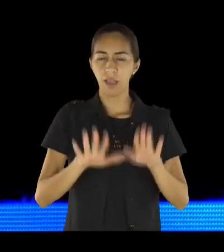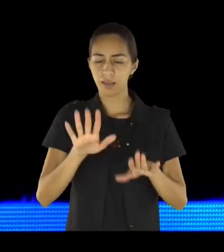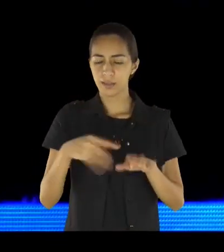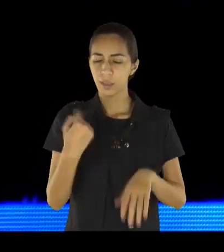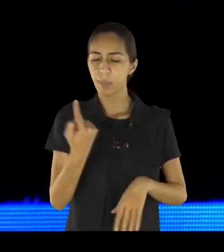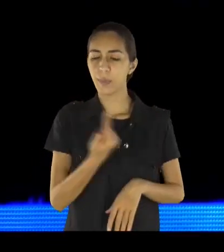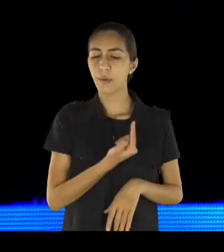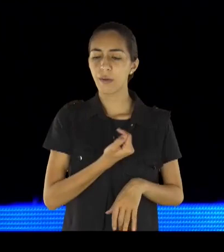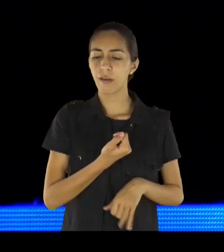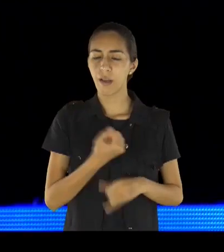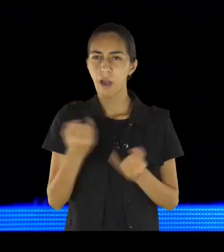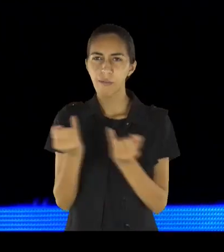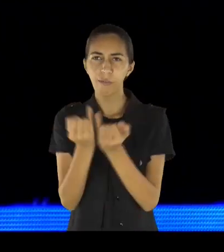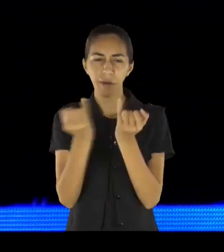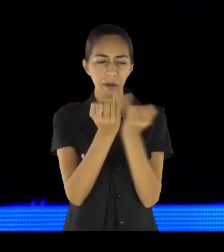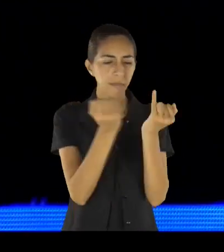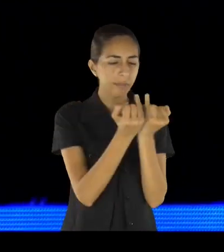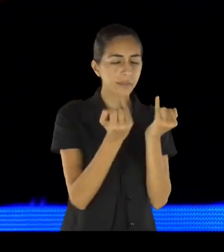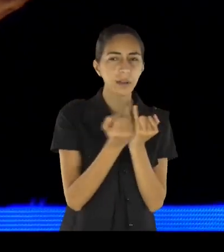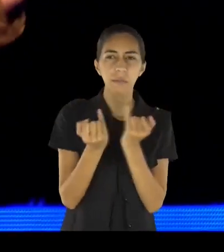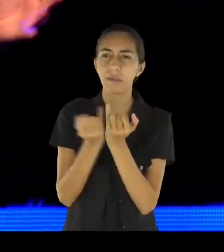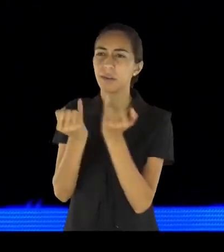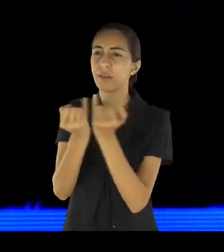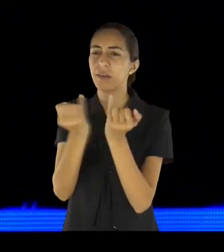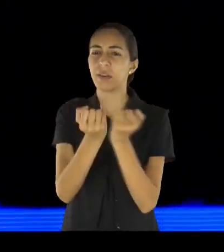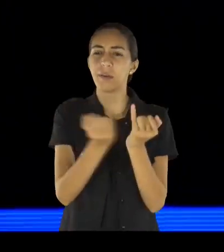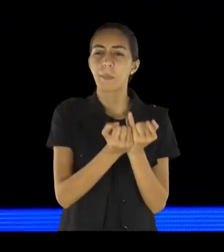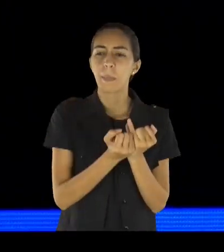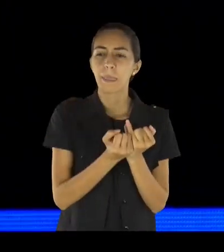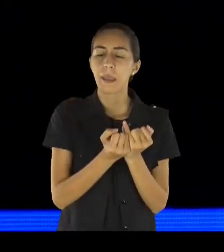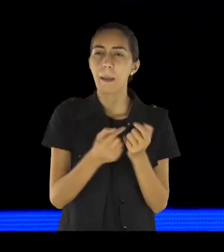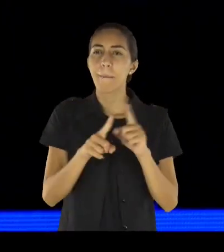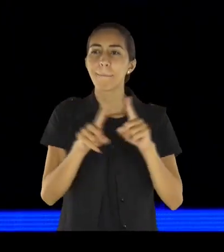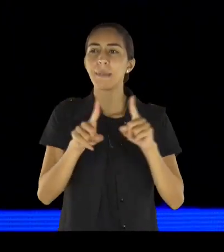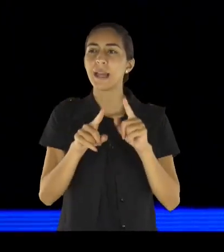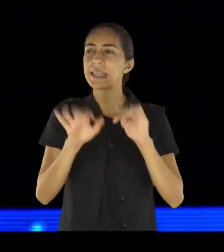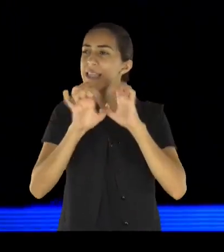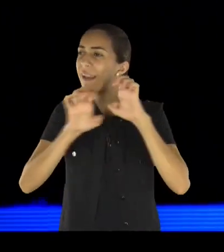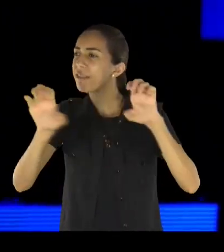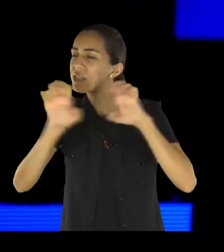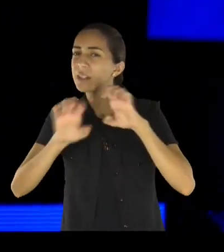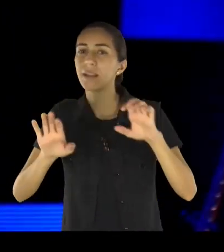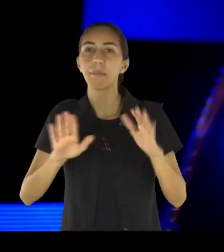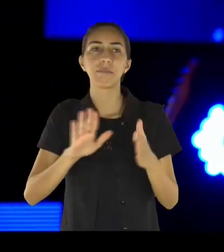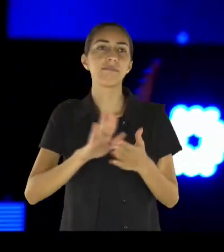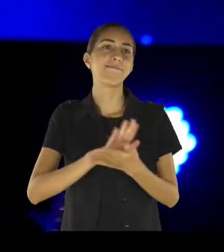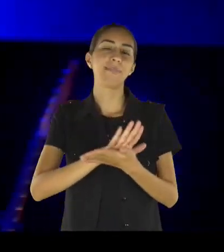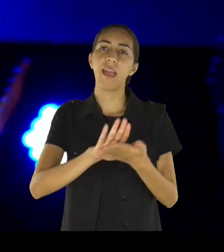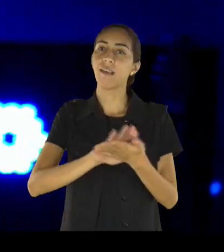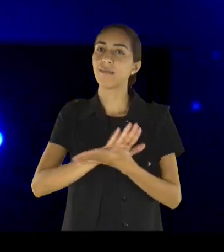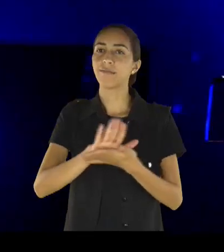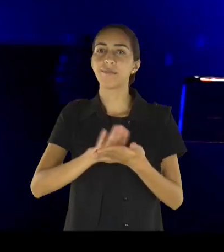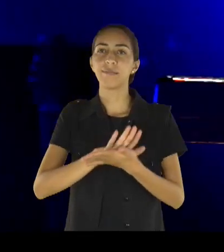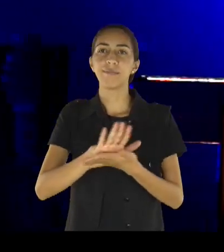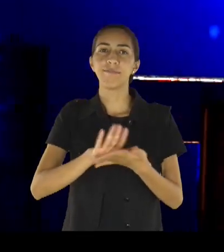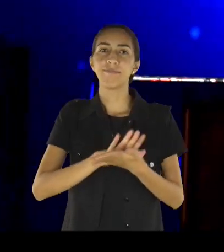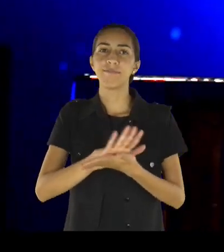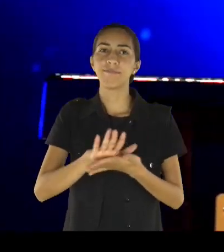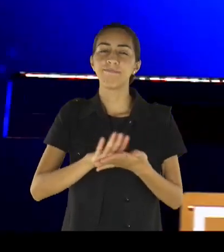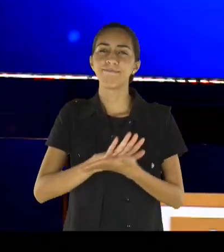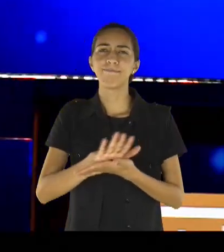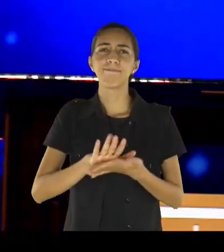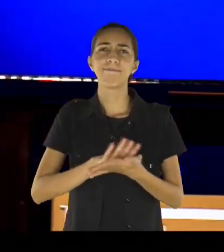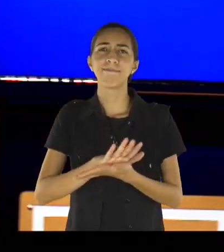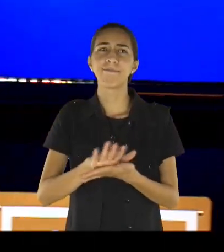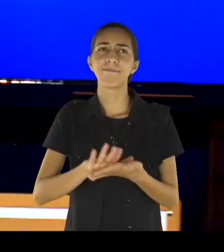isso aí só traz morte, mas o que traz vida, é a palavra de Deus, amém, que você seja abençoado,